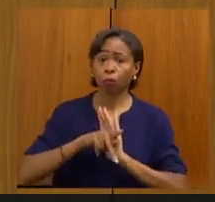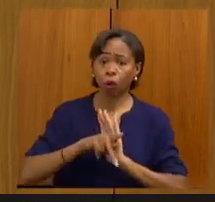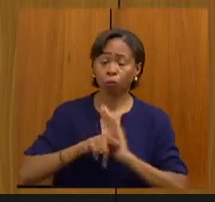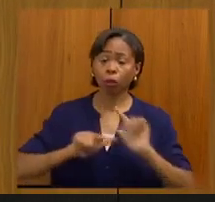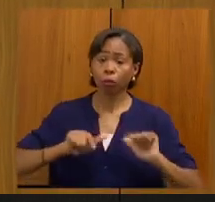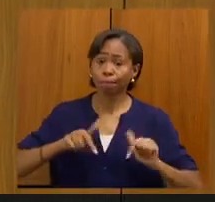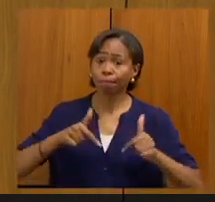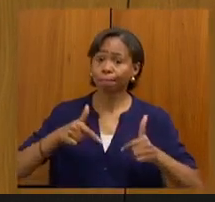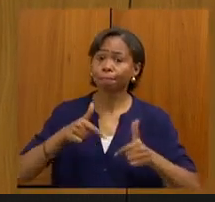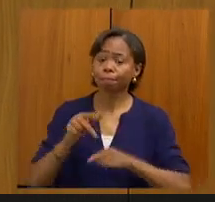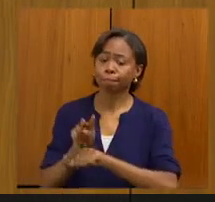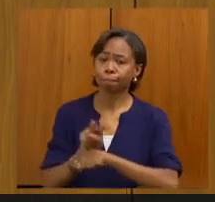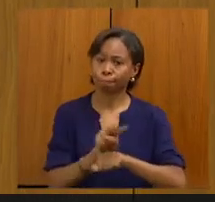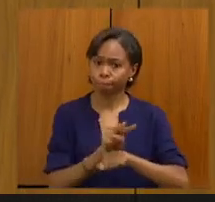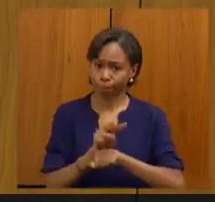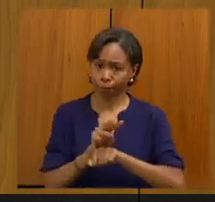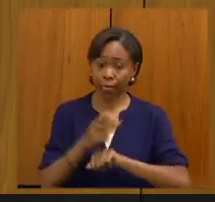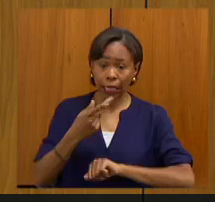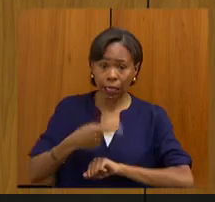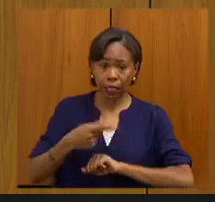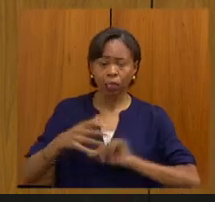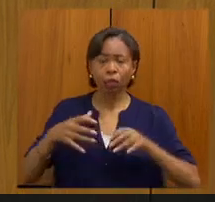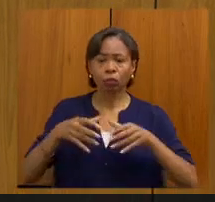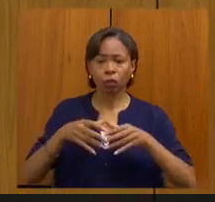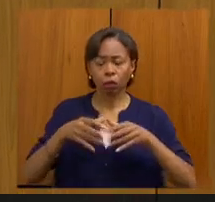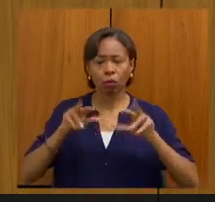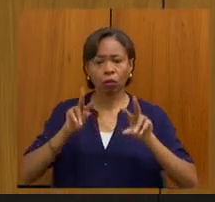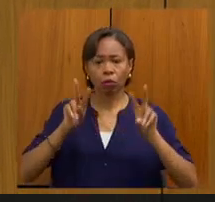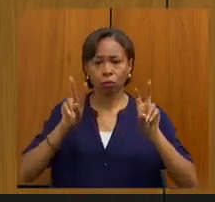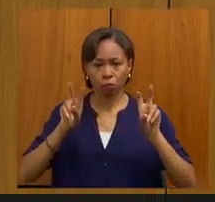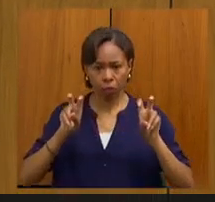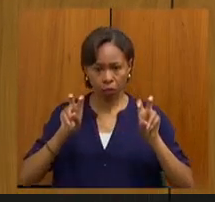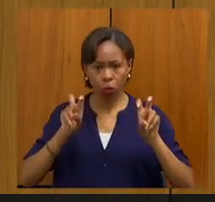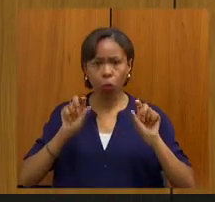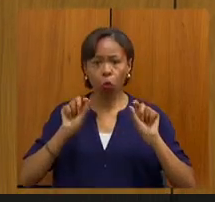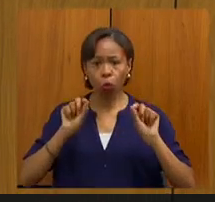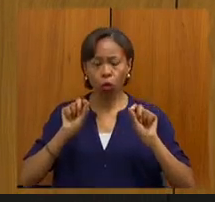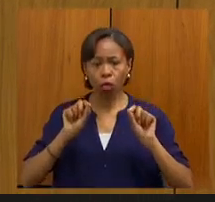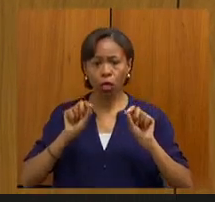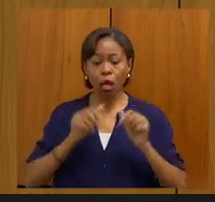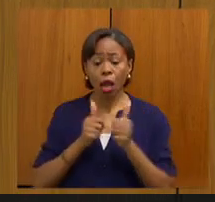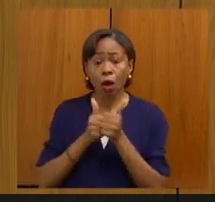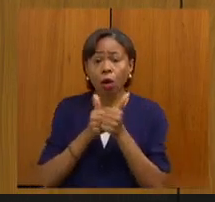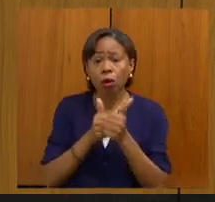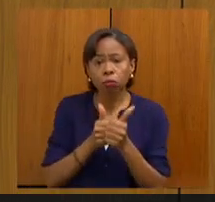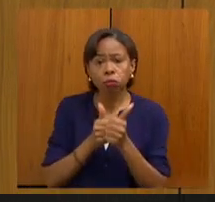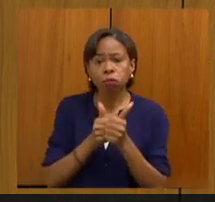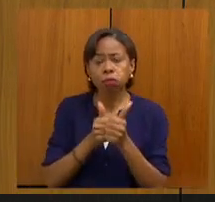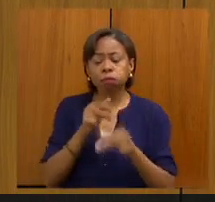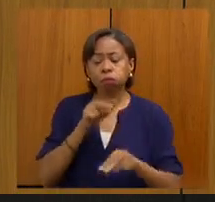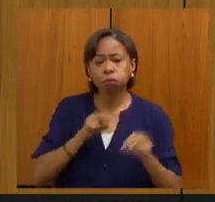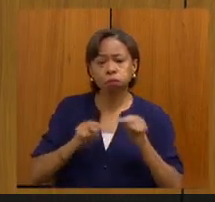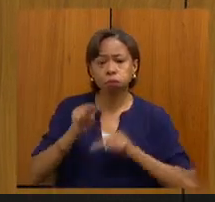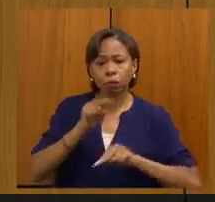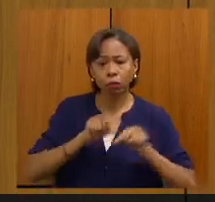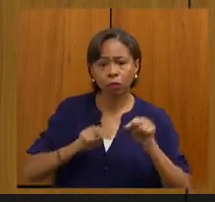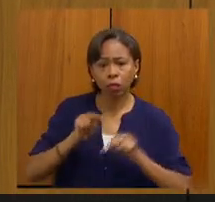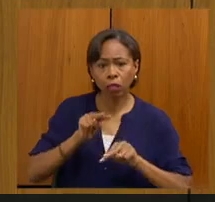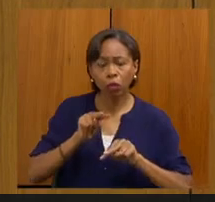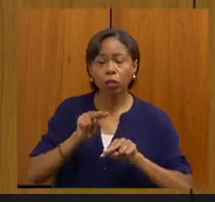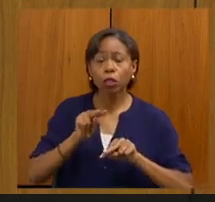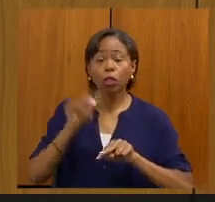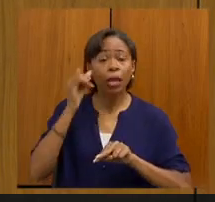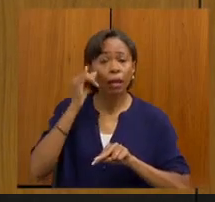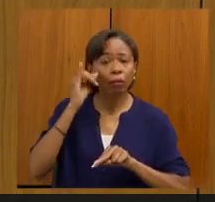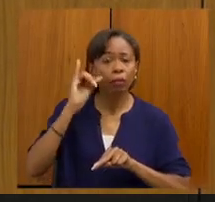intensivo por esta comissão, da temática acompanhamento das políticas de prevenção e diagnóstico de neoplasias malignas